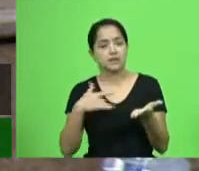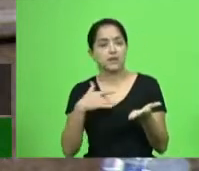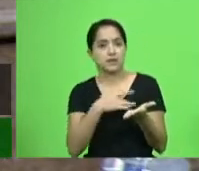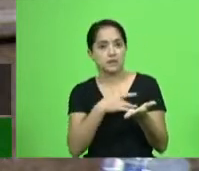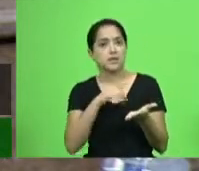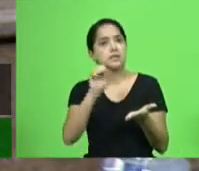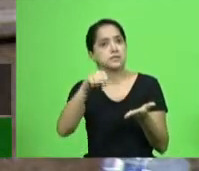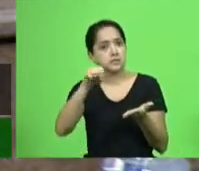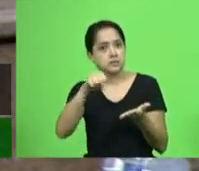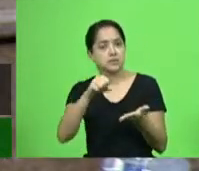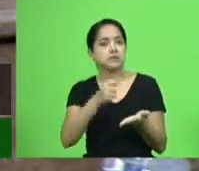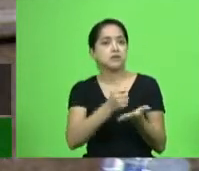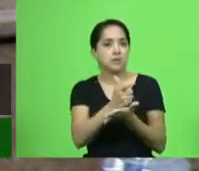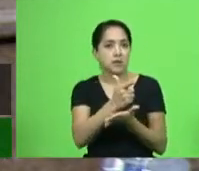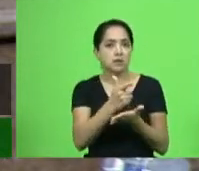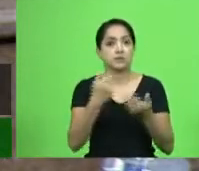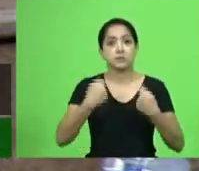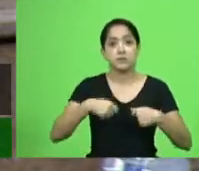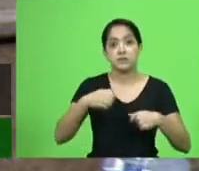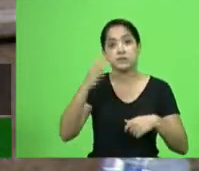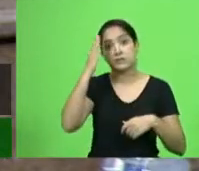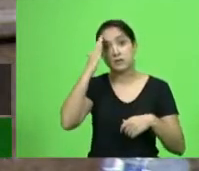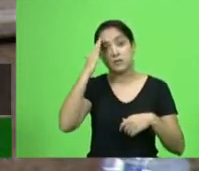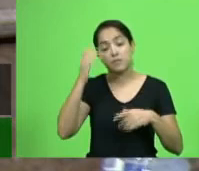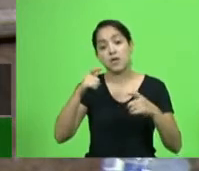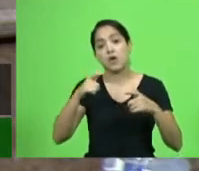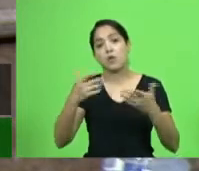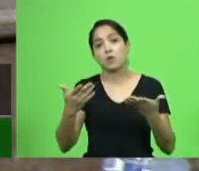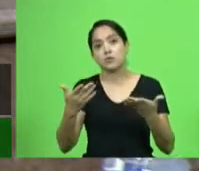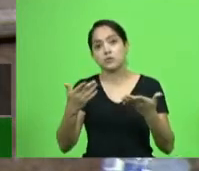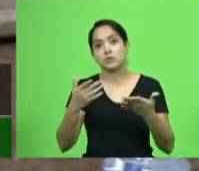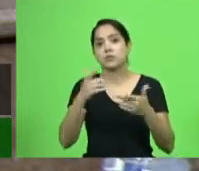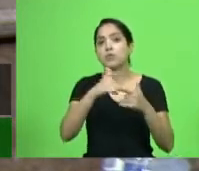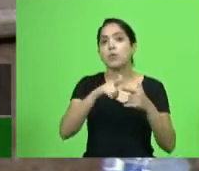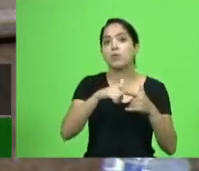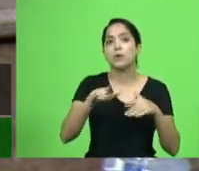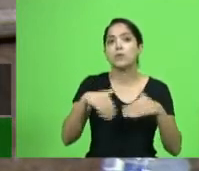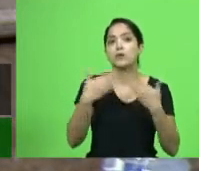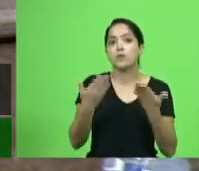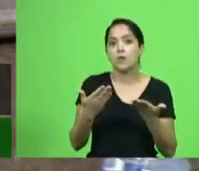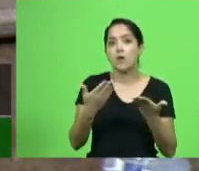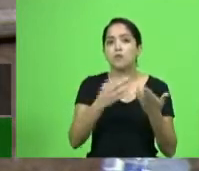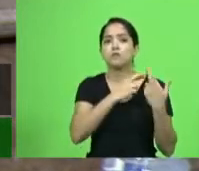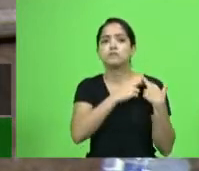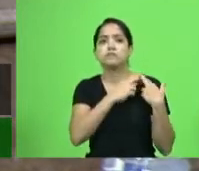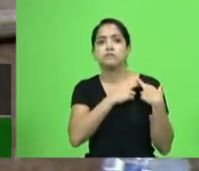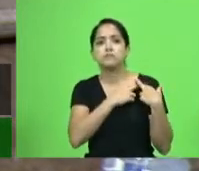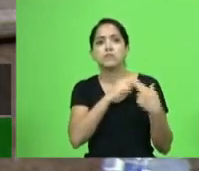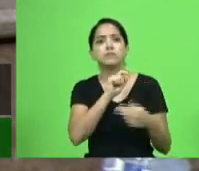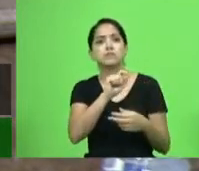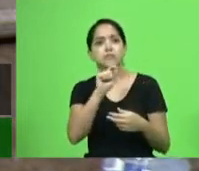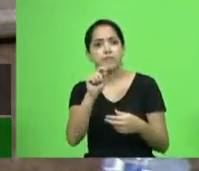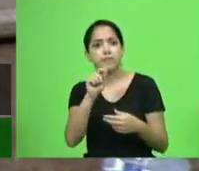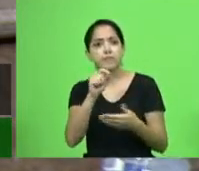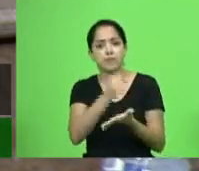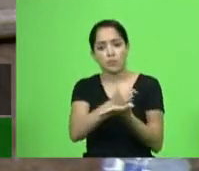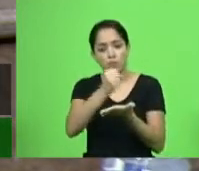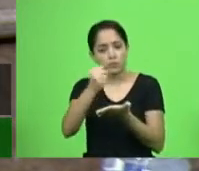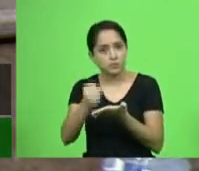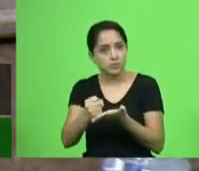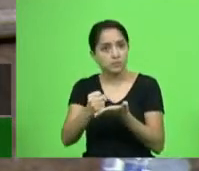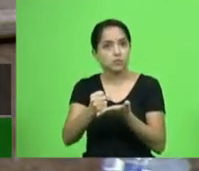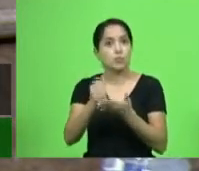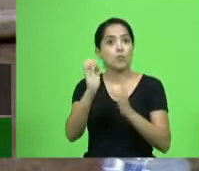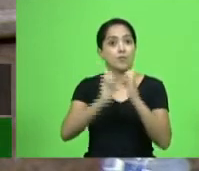pagando. Precisamos saber onde está o erro. E quem foi o irresponsável que fez a contratação de uma empresa